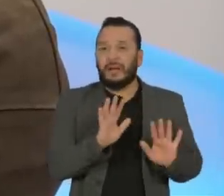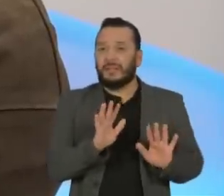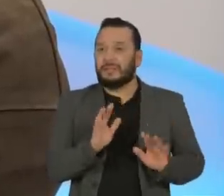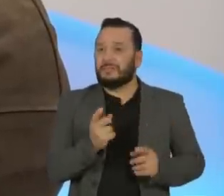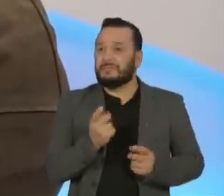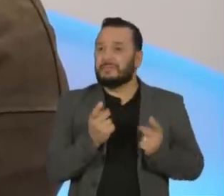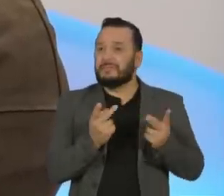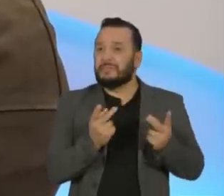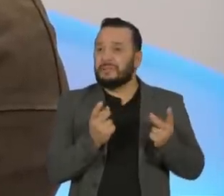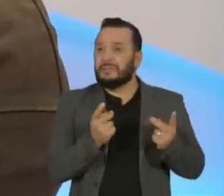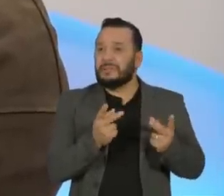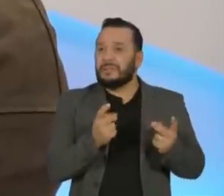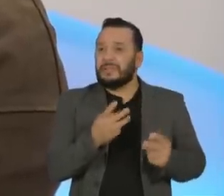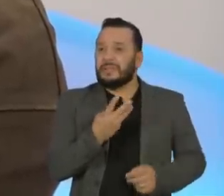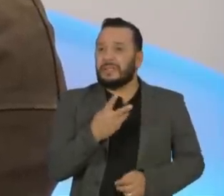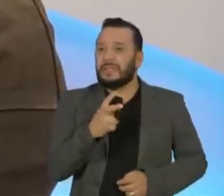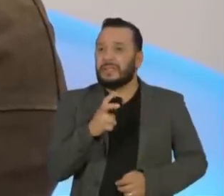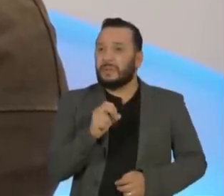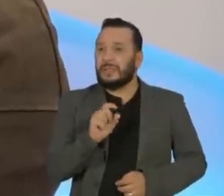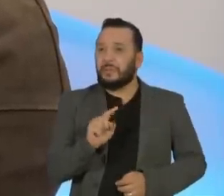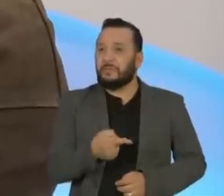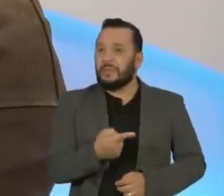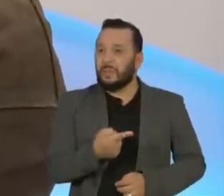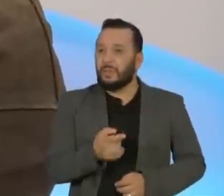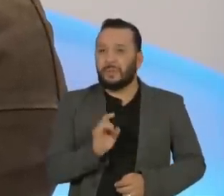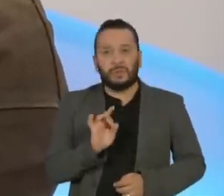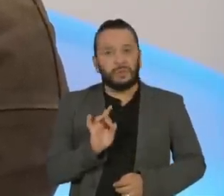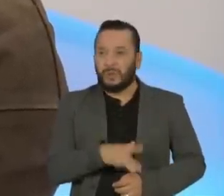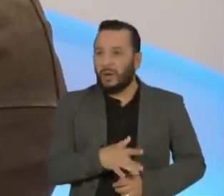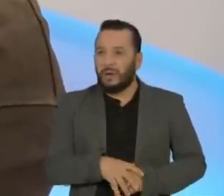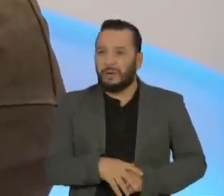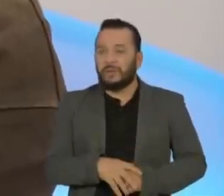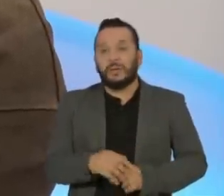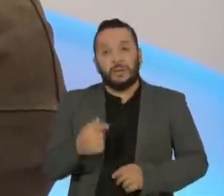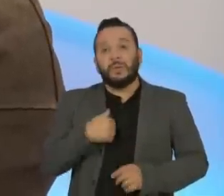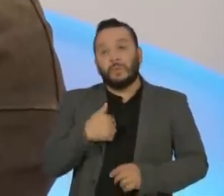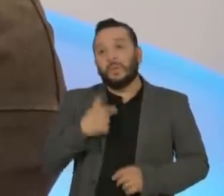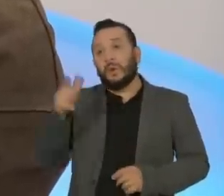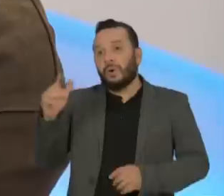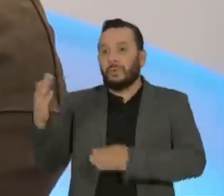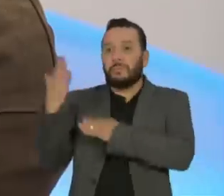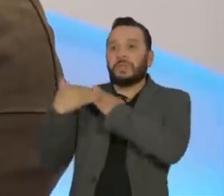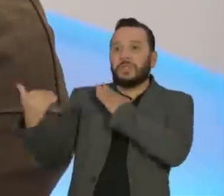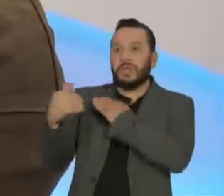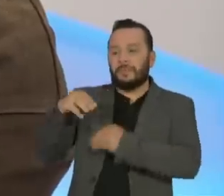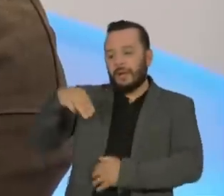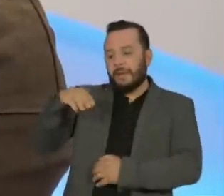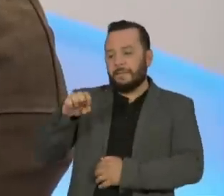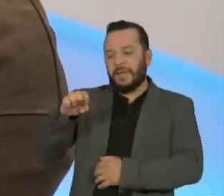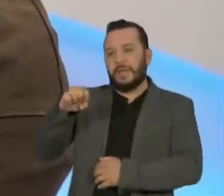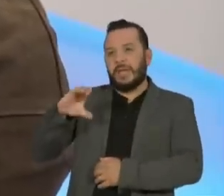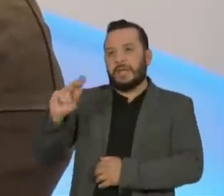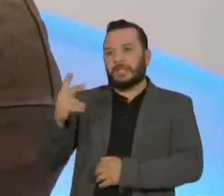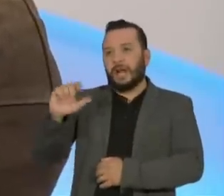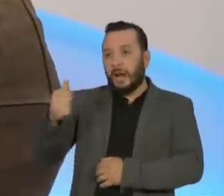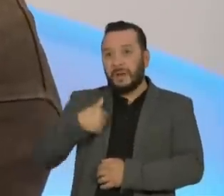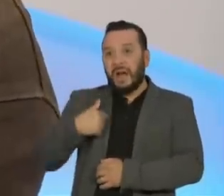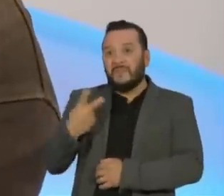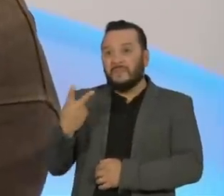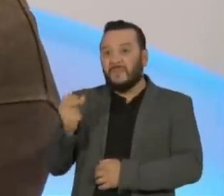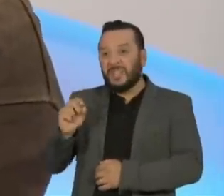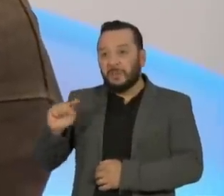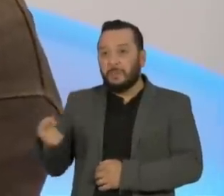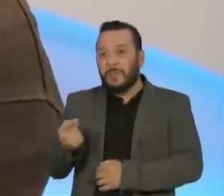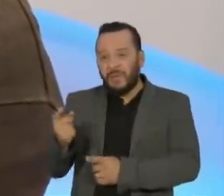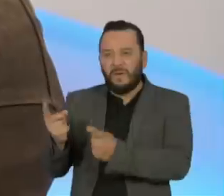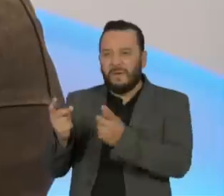repente, eu vendi só 350 mil cópias. Os outros, ou seja, o Michão vendeu 20 mil cópias. O Rock and Roll vendeu... Todo